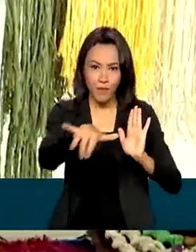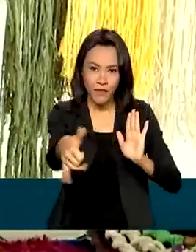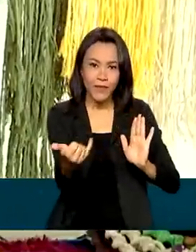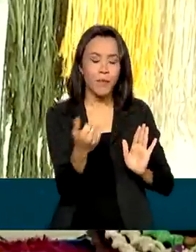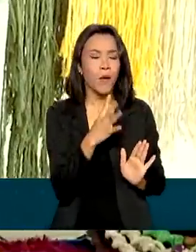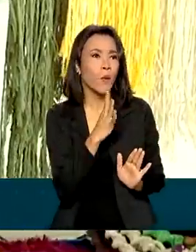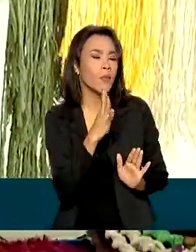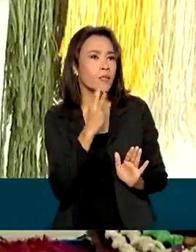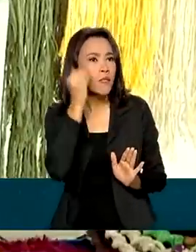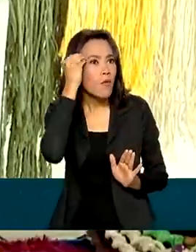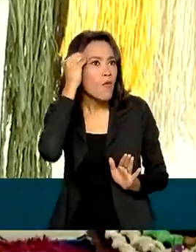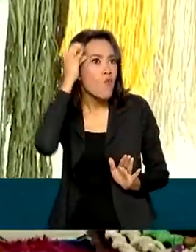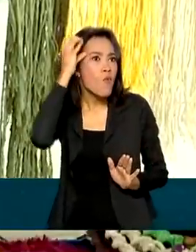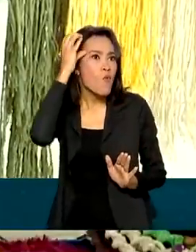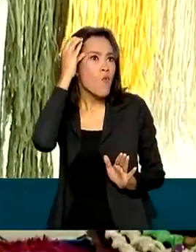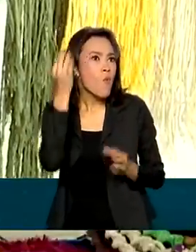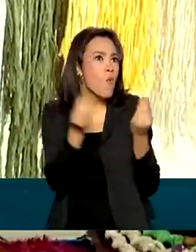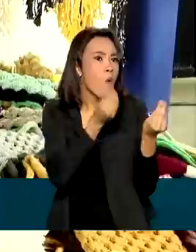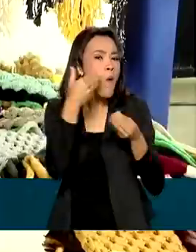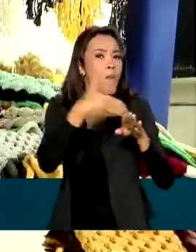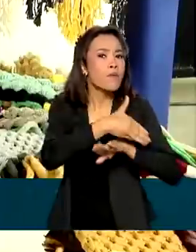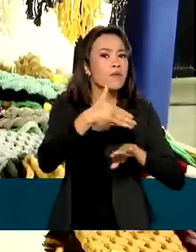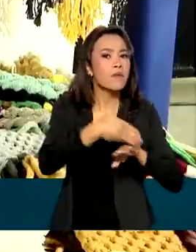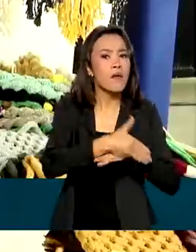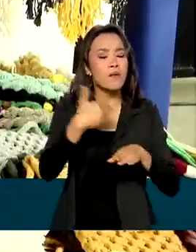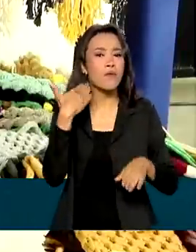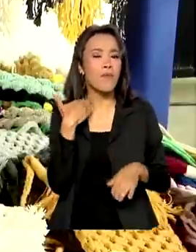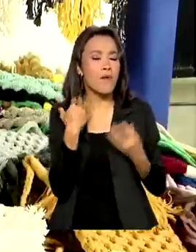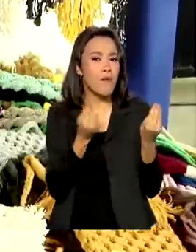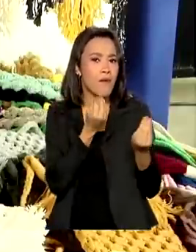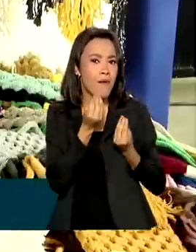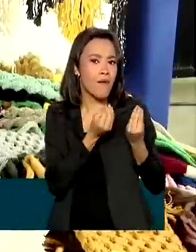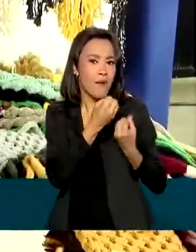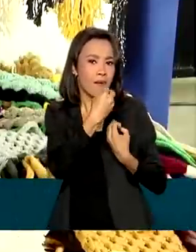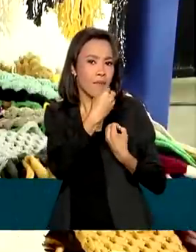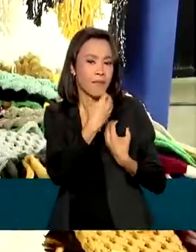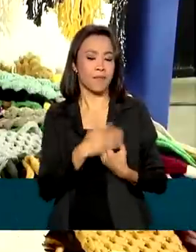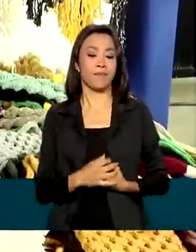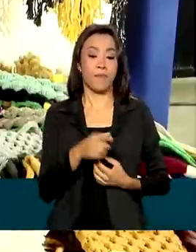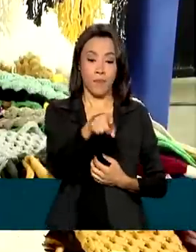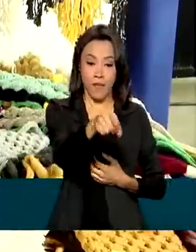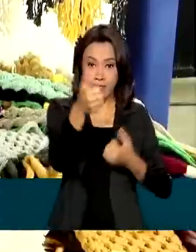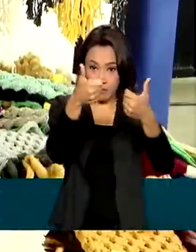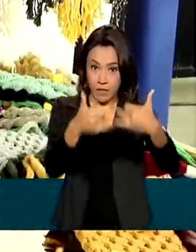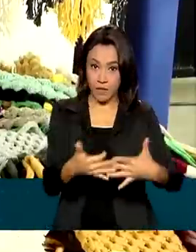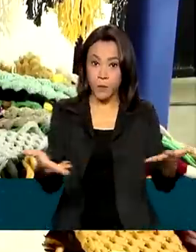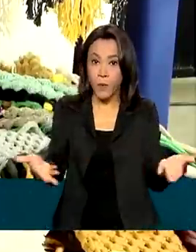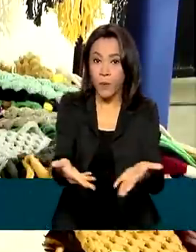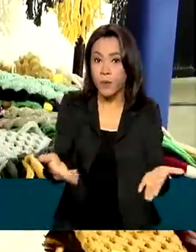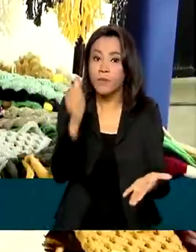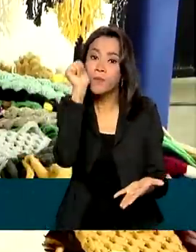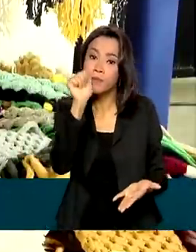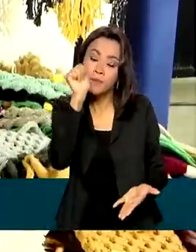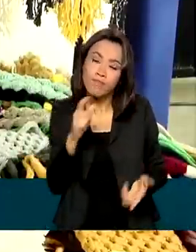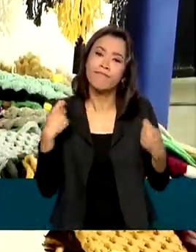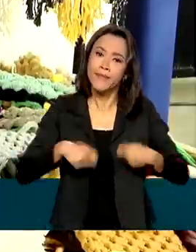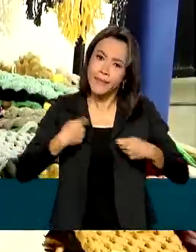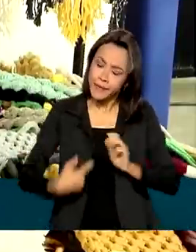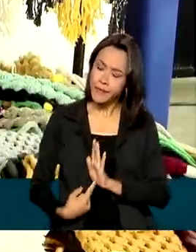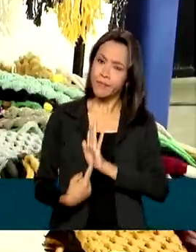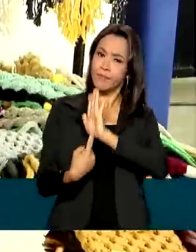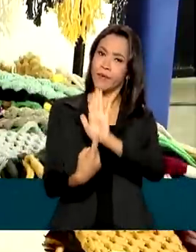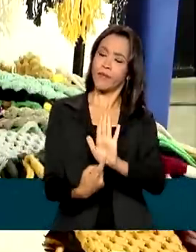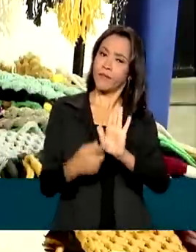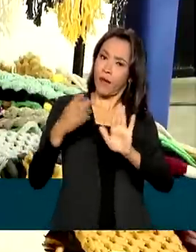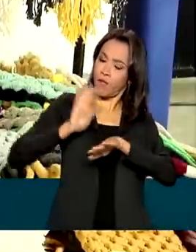conhecer mais sobre os créditos bancários. O trabalho da mulher, né? Porque hoje em dia, a mulher precisa mostrar o trabalho